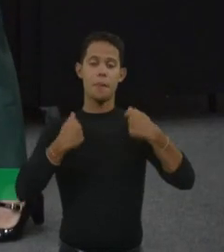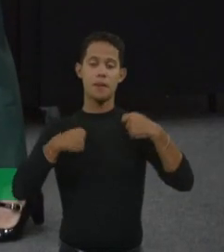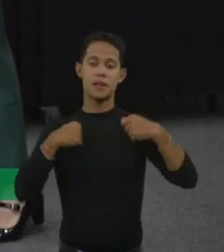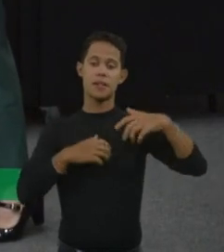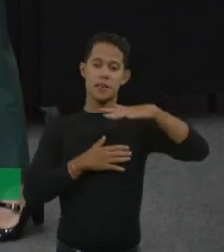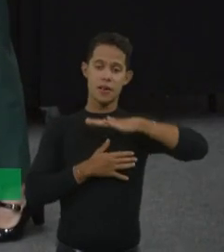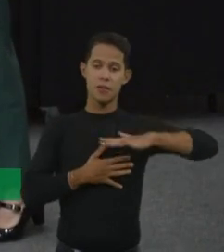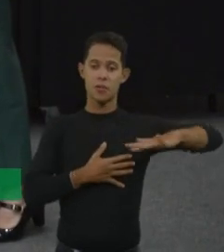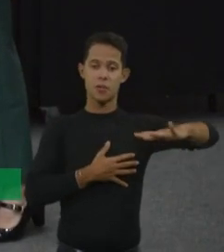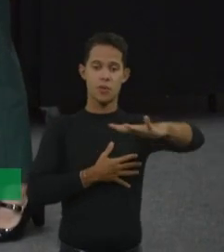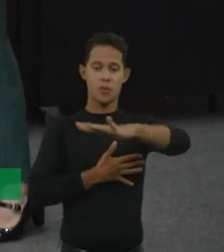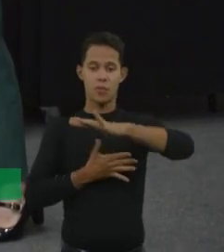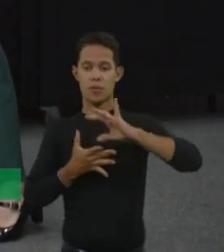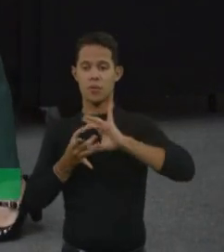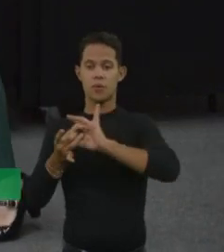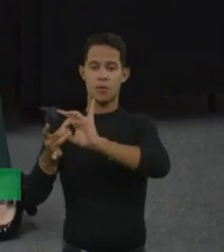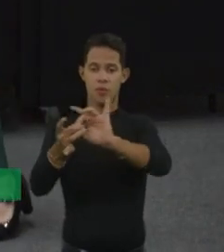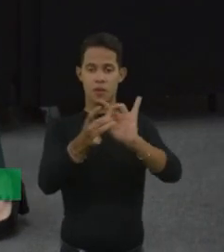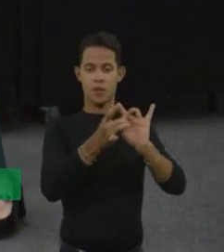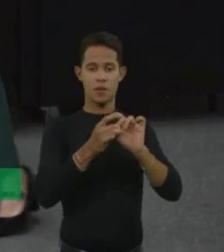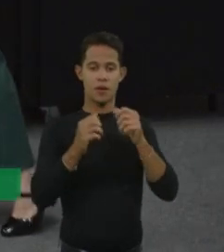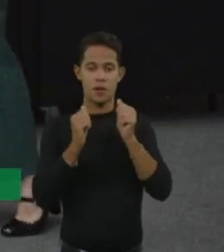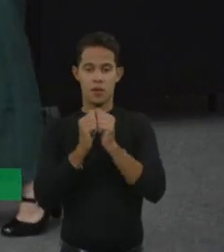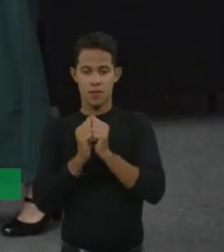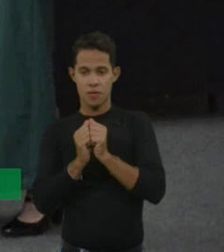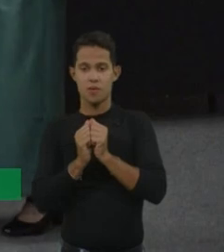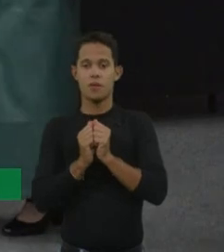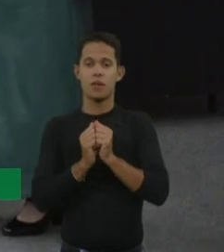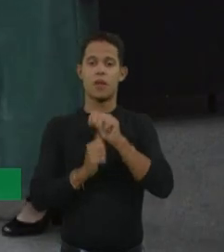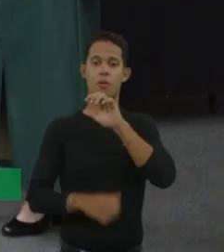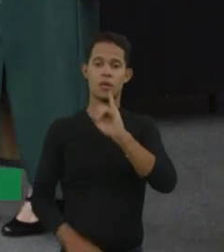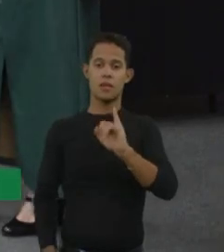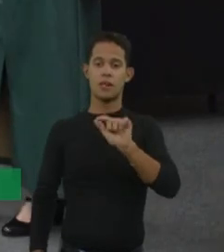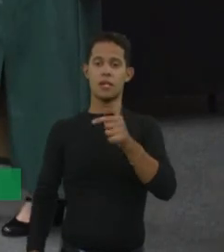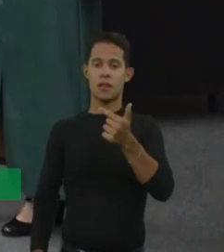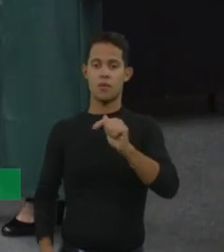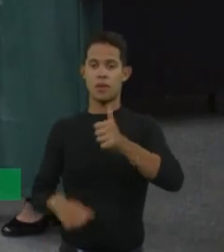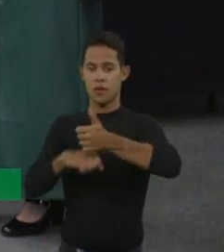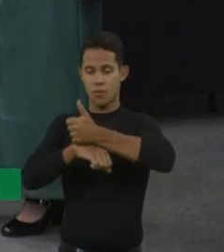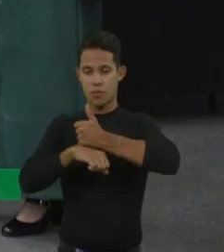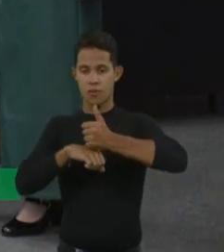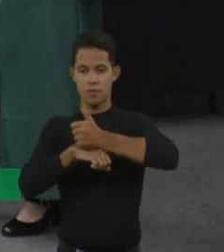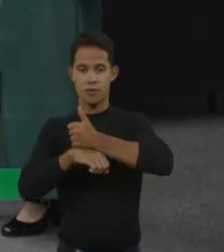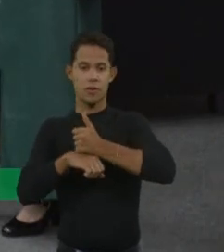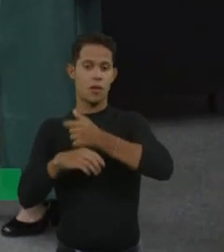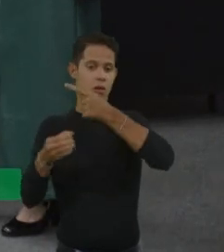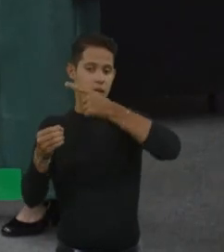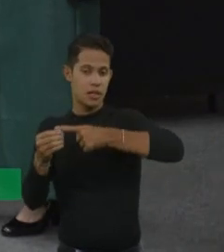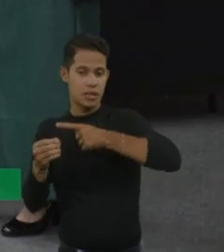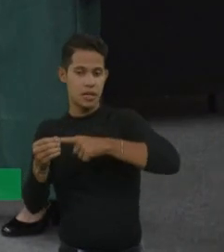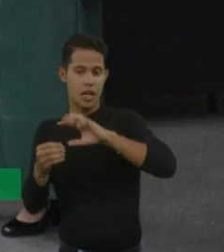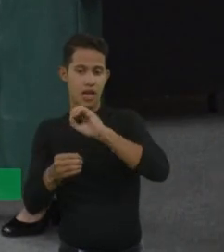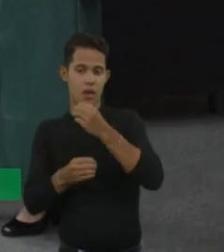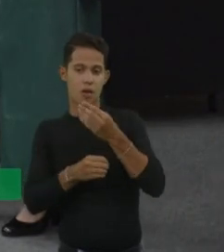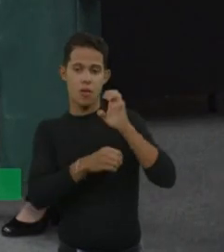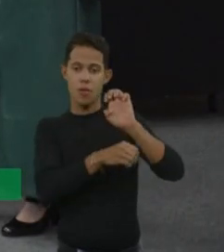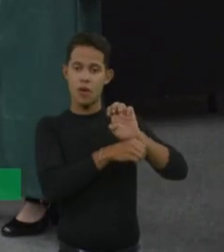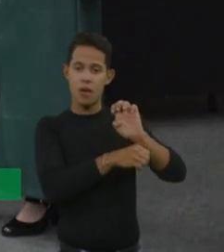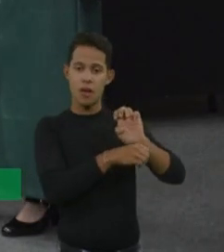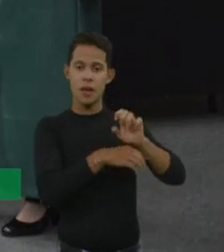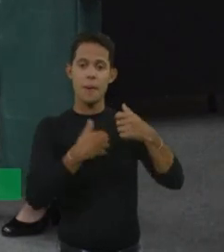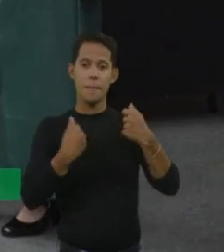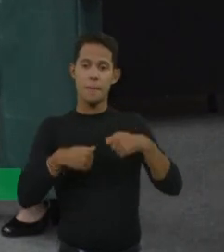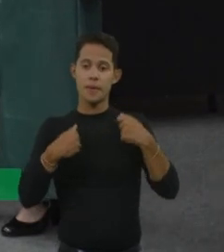sabe? E eu sempre acho, assim, ó, quando a gente não tem um profissional no município ou no Estado, a gente tem que, muitas vezes, correr